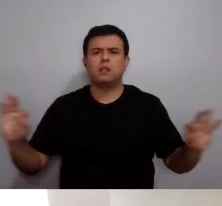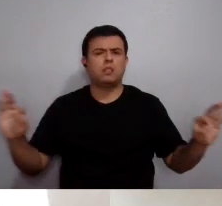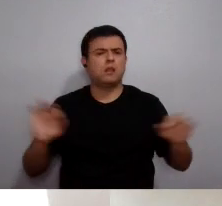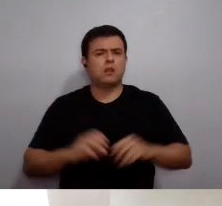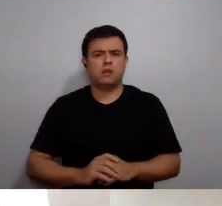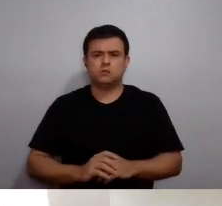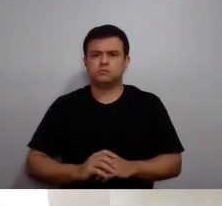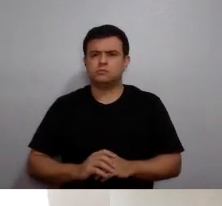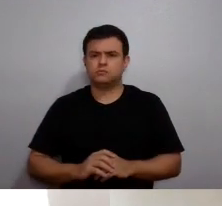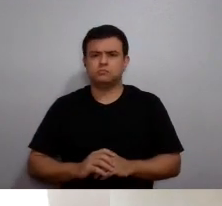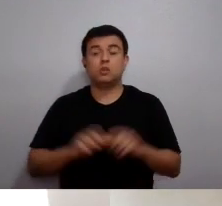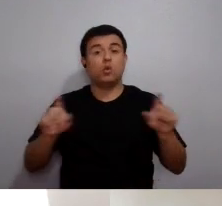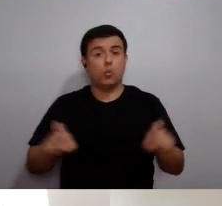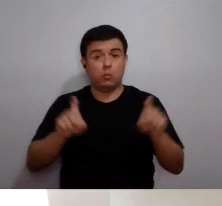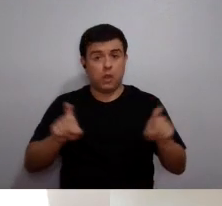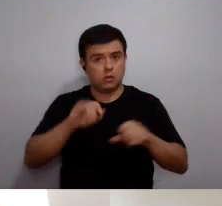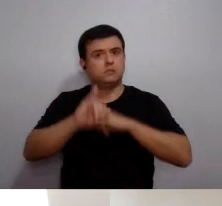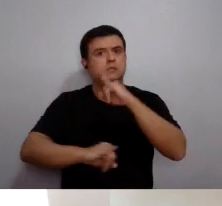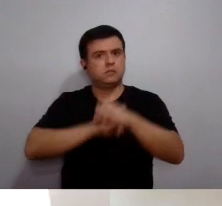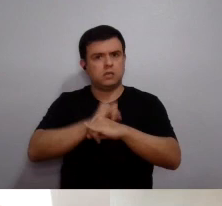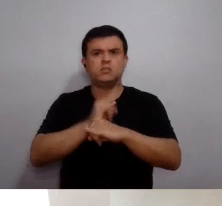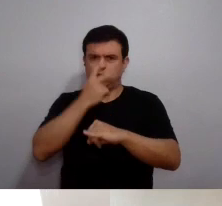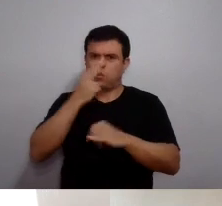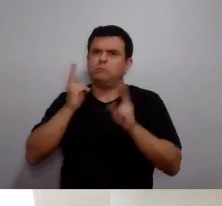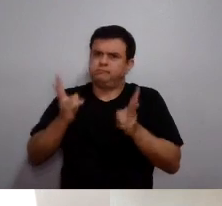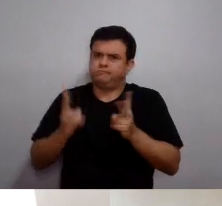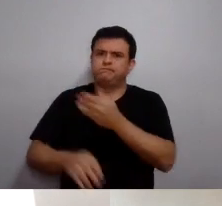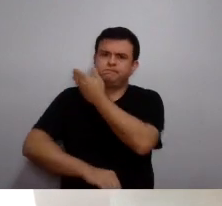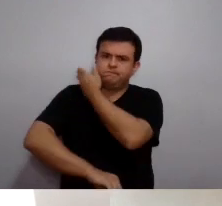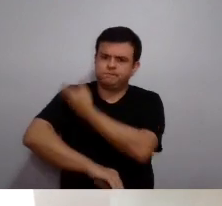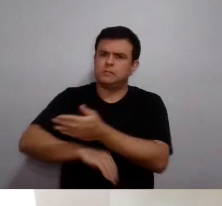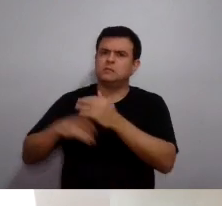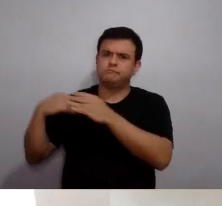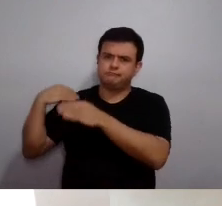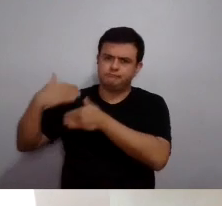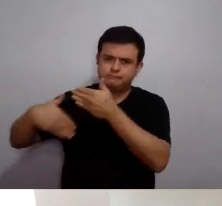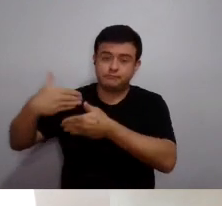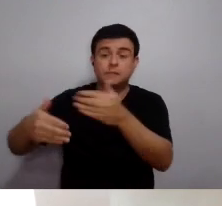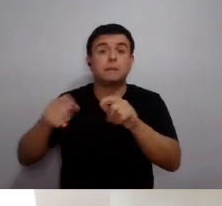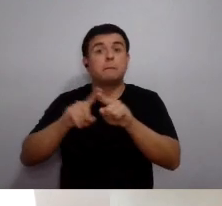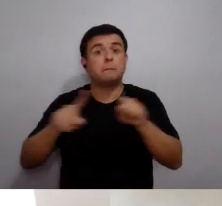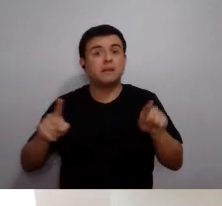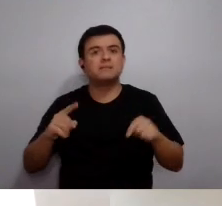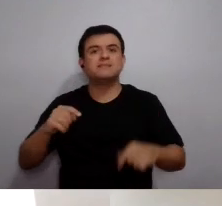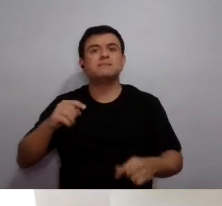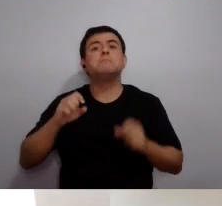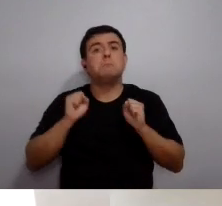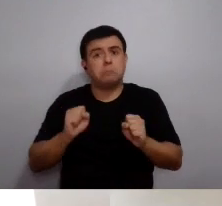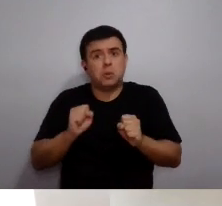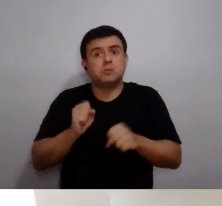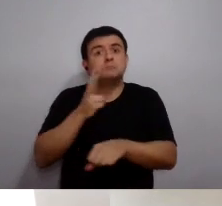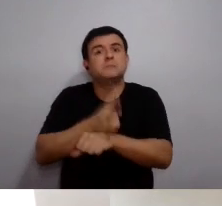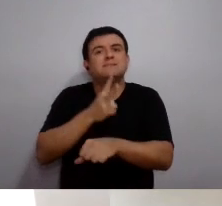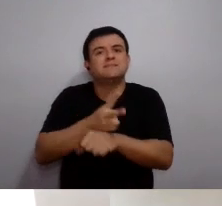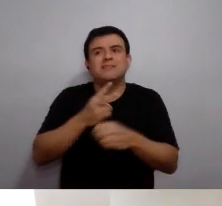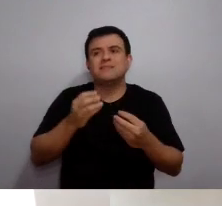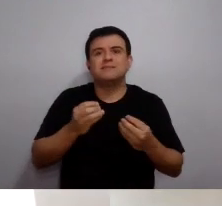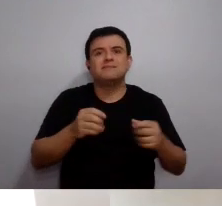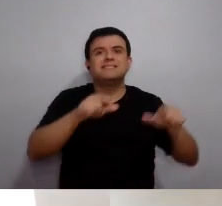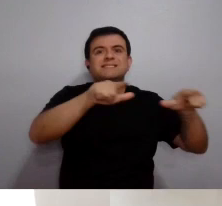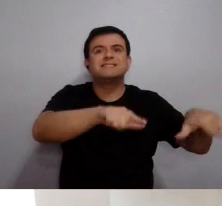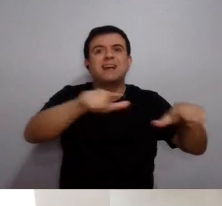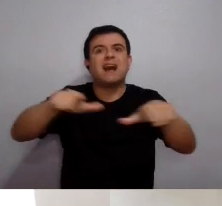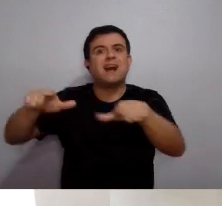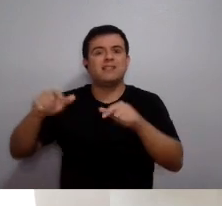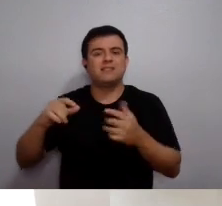da normalidade. Ela será virtual, como ela sempre foi, mas colocamos, por exemplo, à disposição